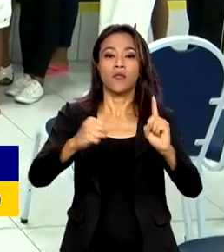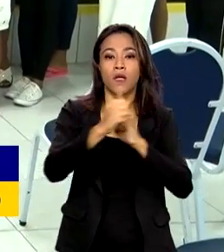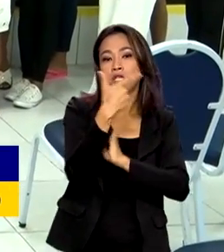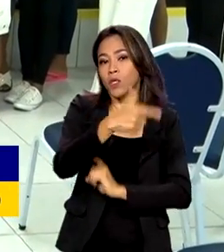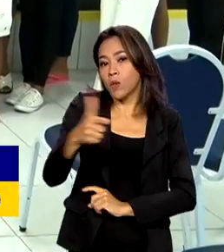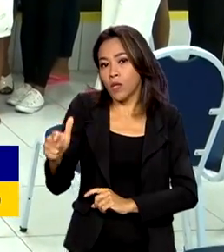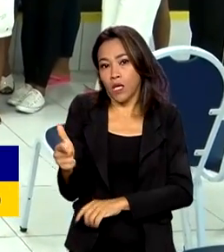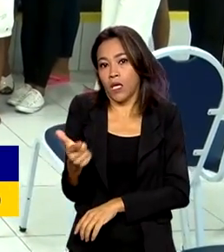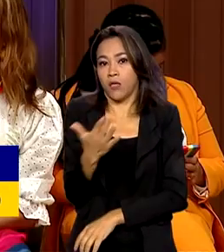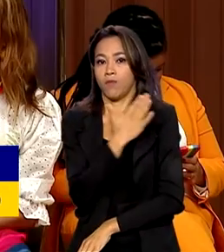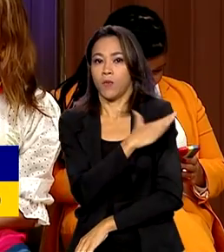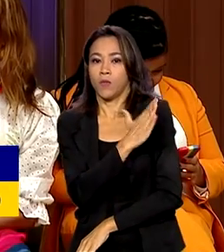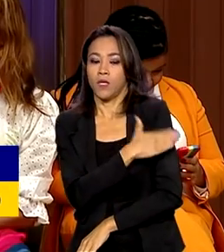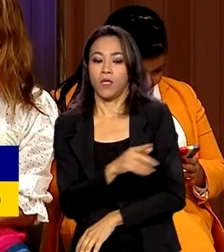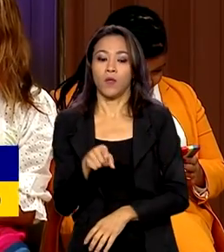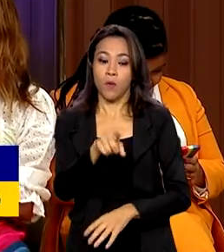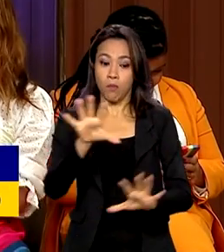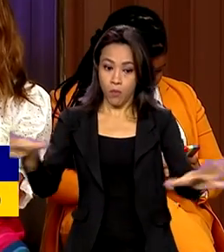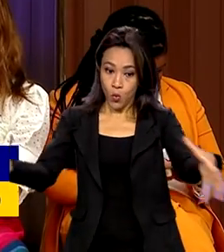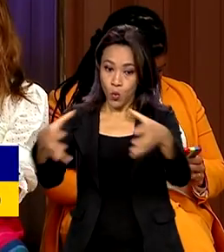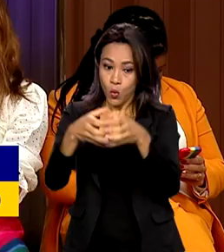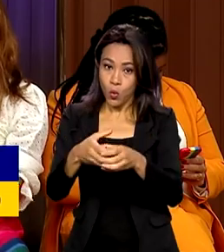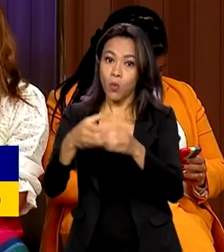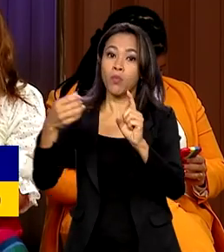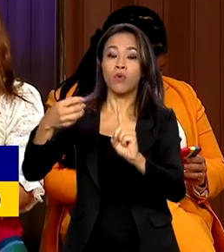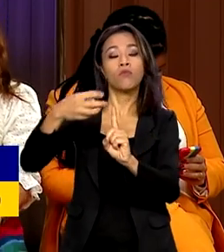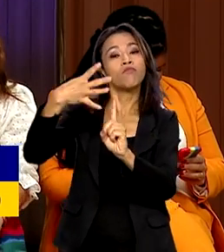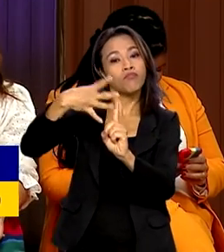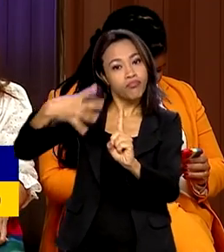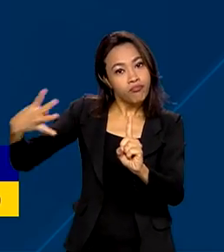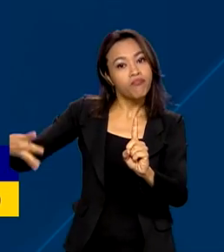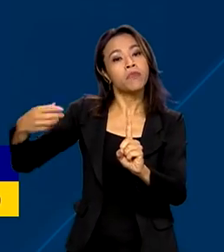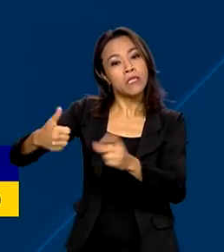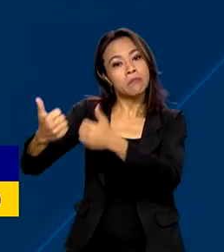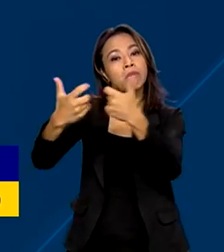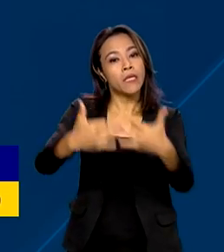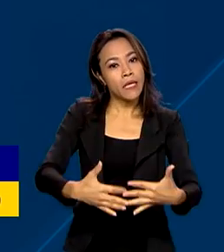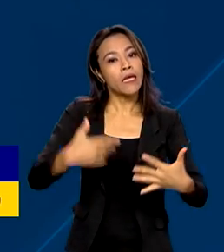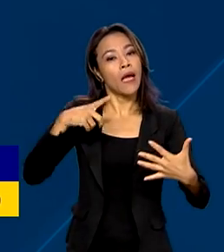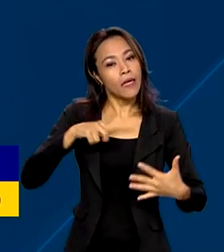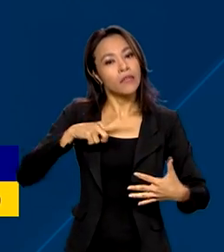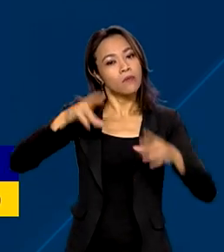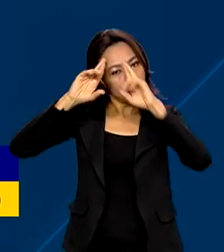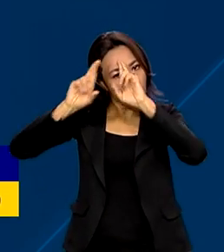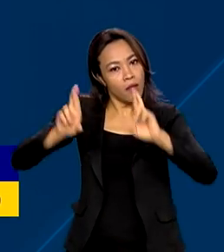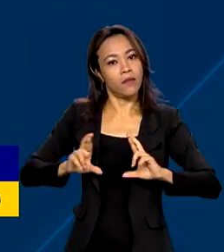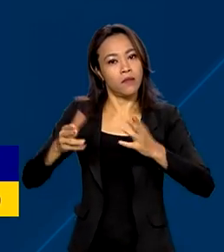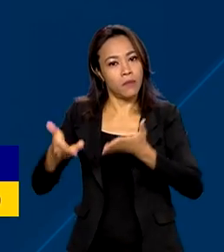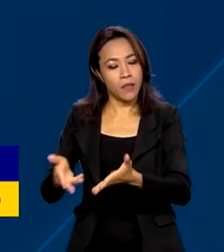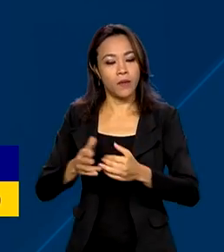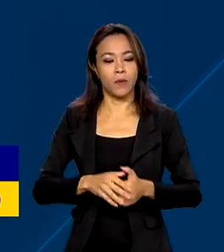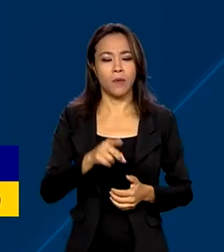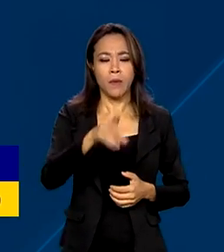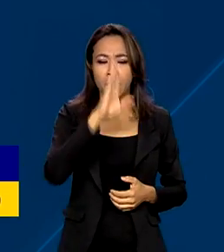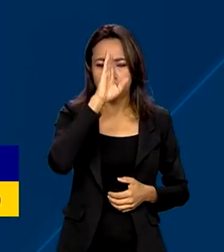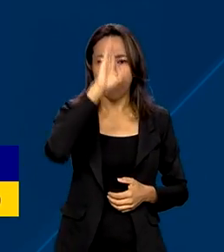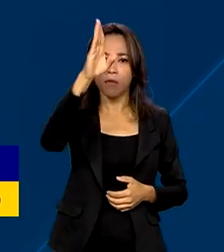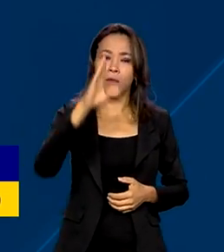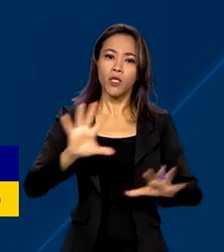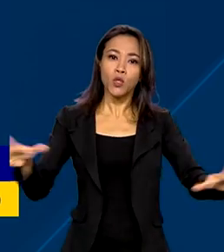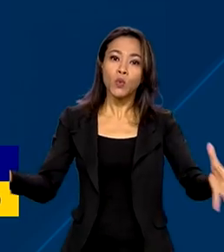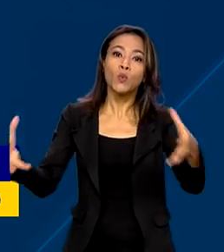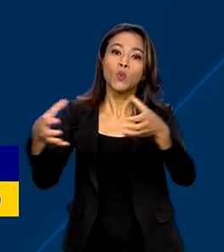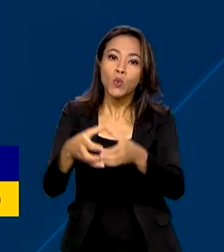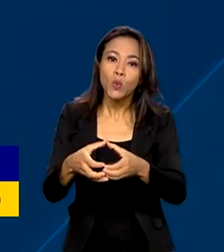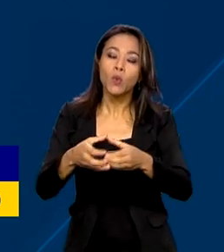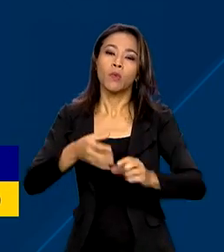LGBTQIA+, a decisão traz dignidade e respeito. Sobretudo na população trans, nas